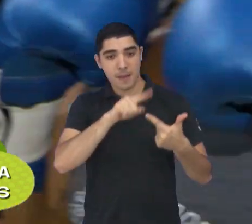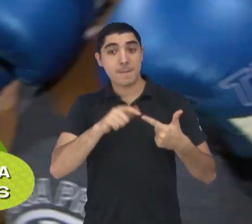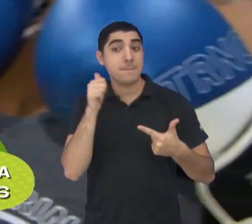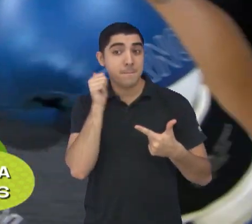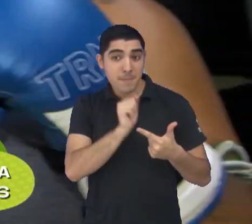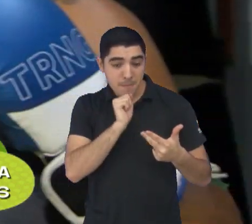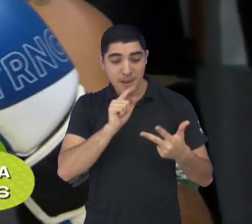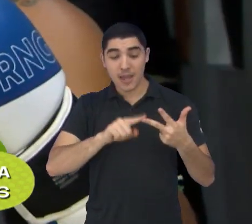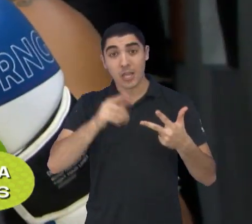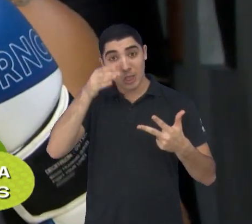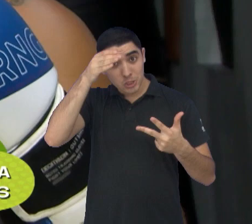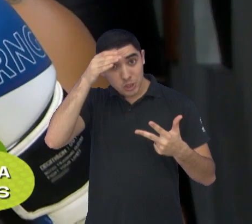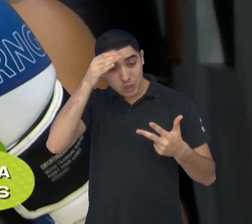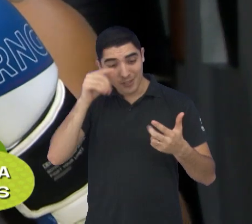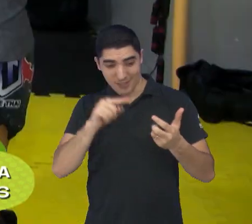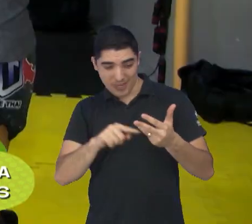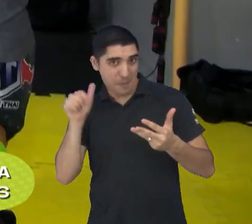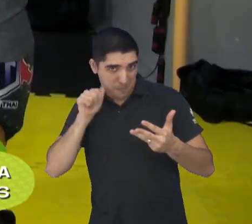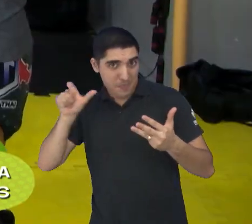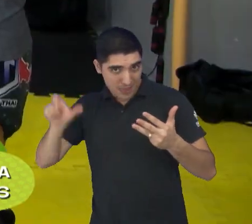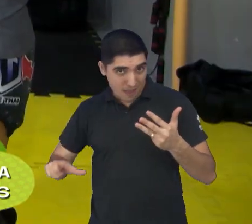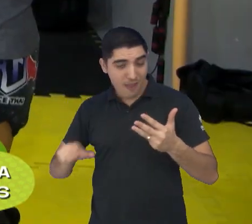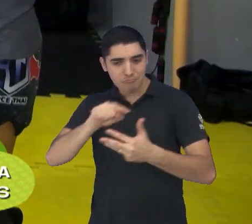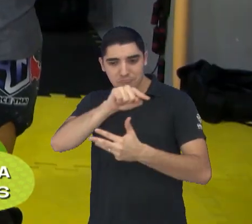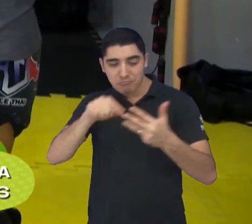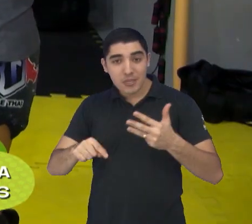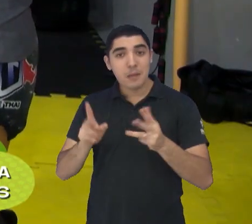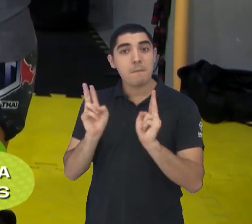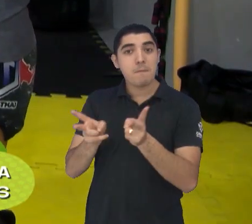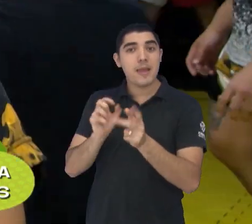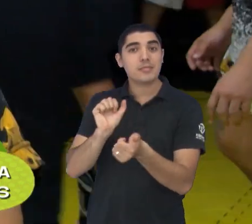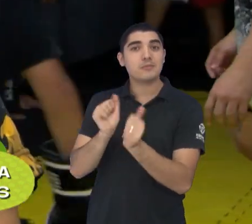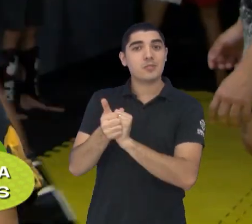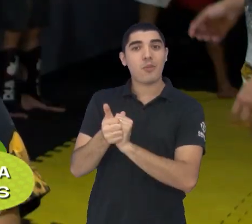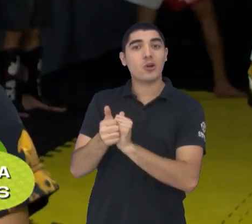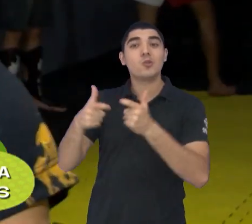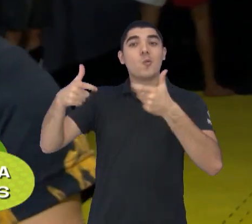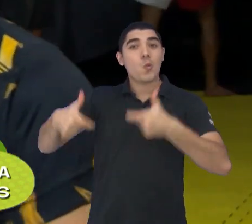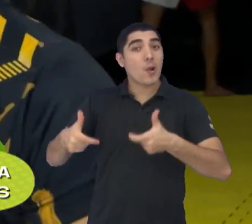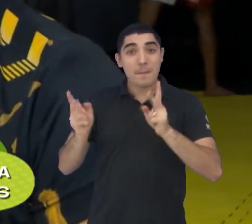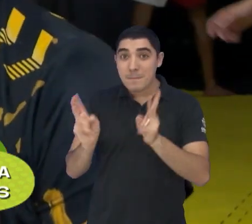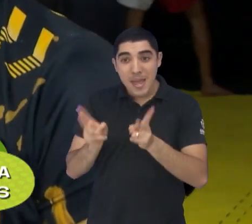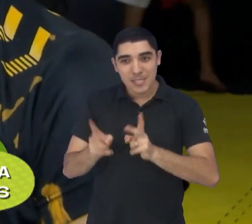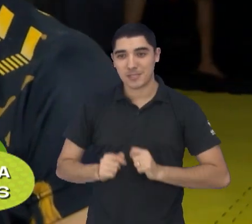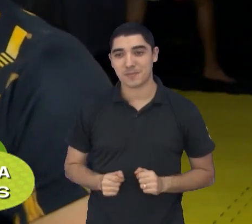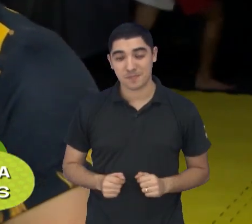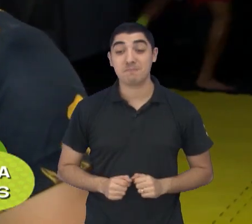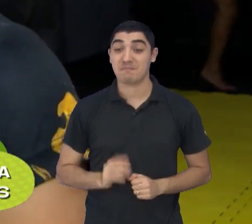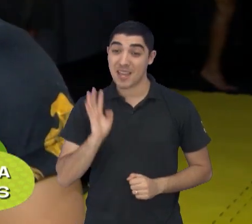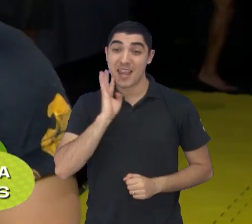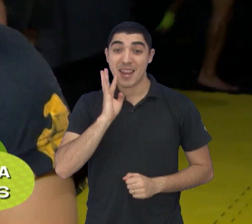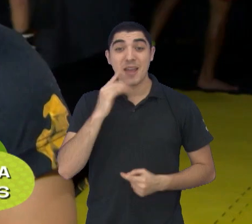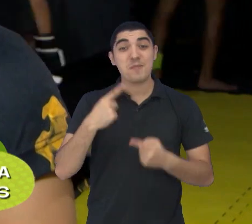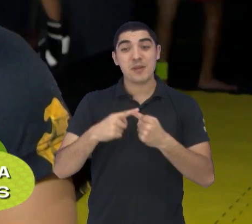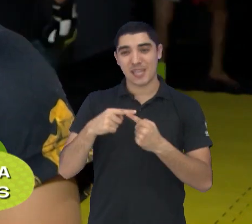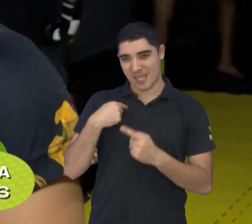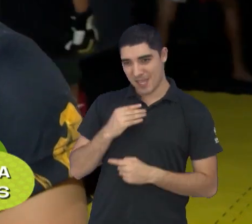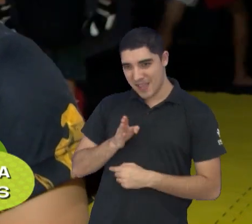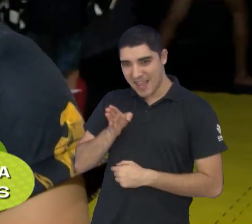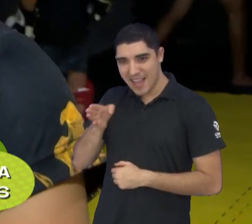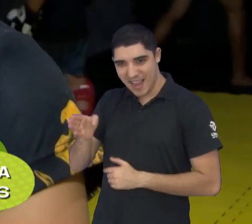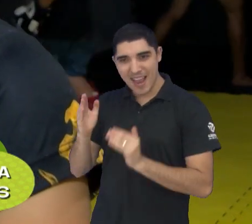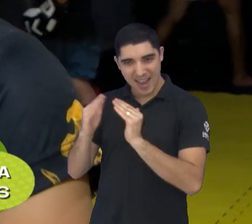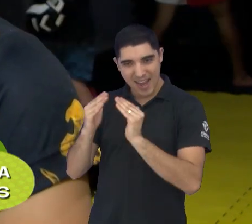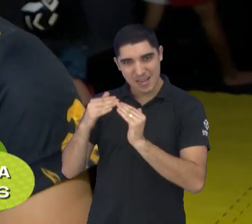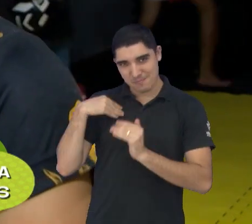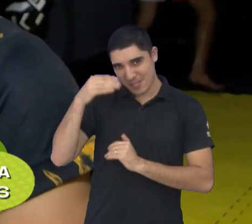e a tia também praticam o esporte na mesma academia. É legal, né? Porque, tipo, quando a gente vai na casa dela, a gente tá conversando de